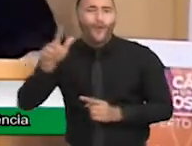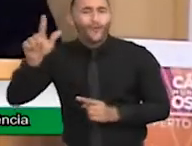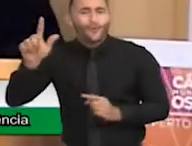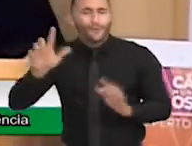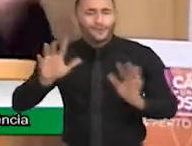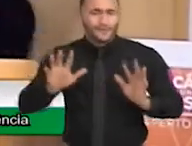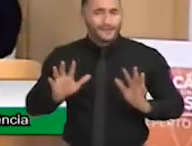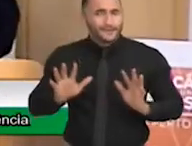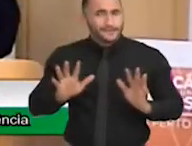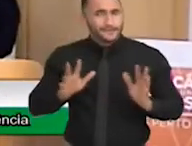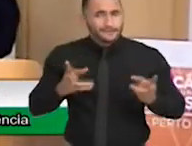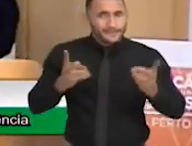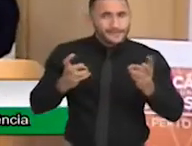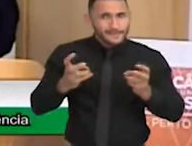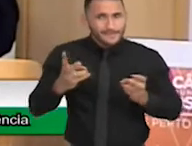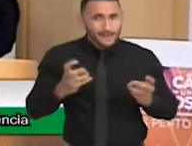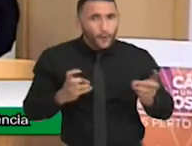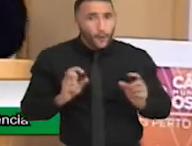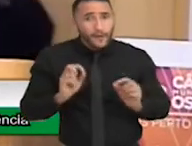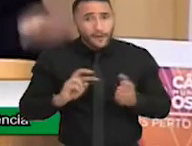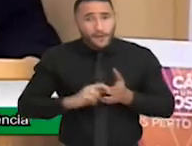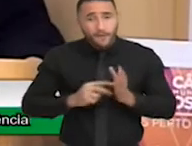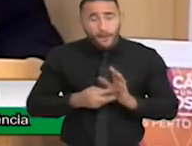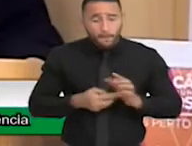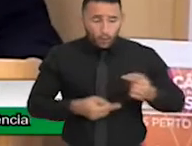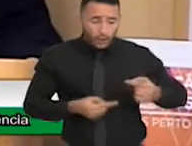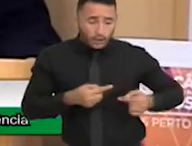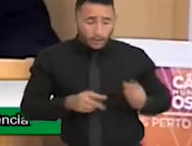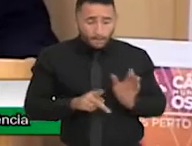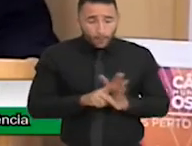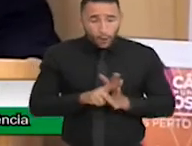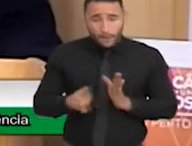que legal. Isso chama-se política autossustentável.